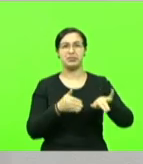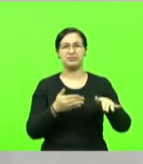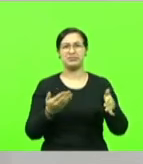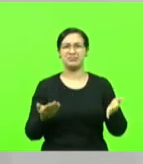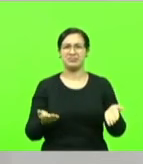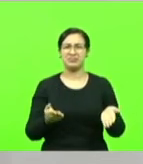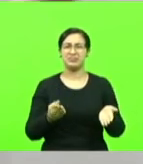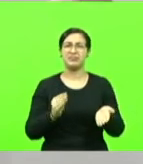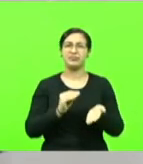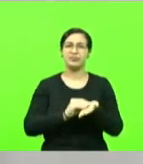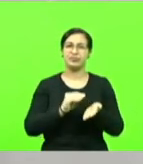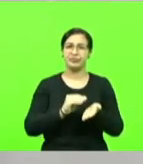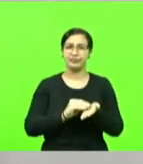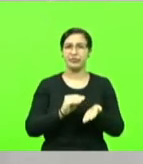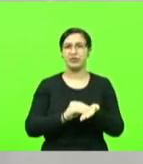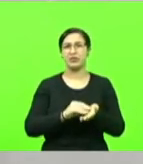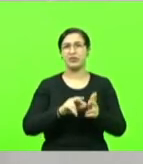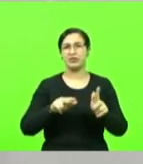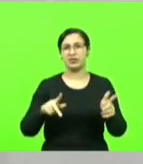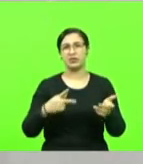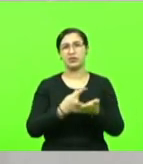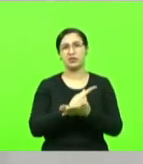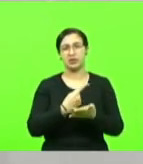de palavra. Como diz o deputado